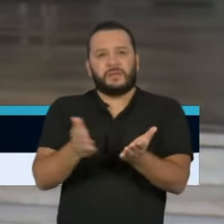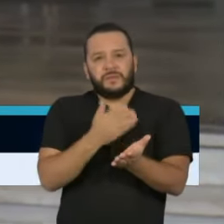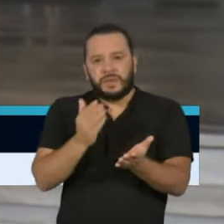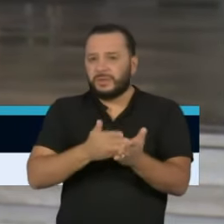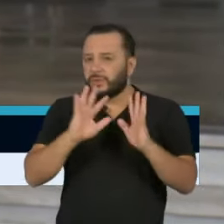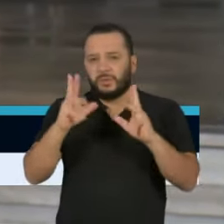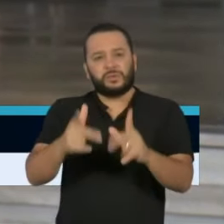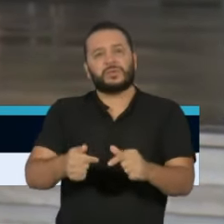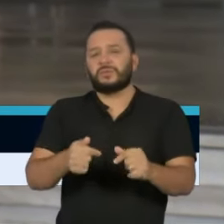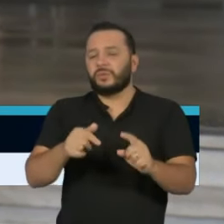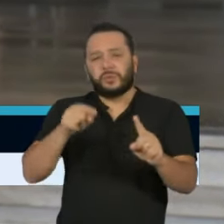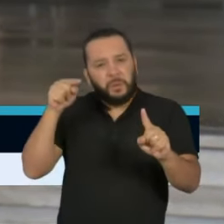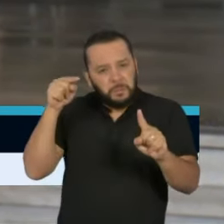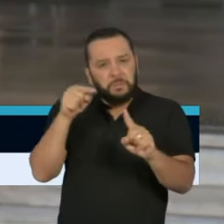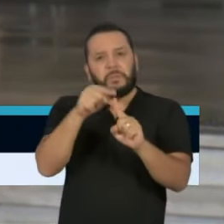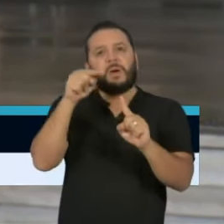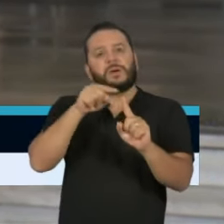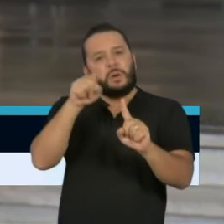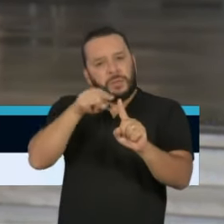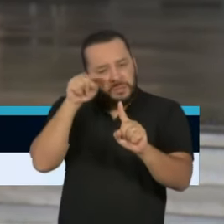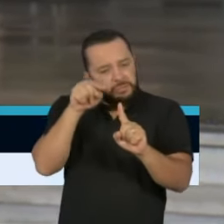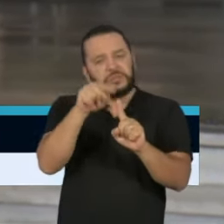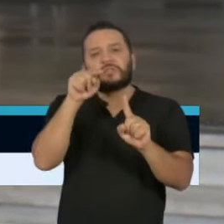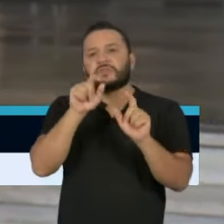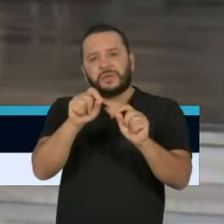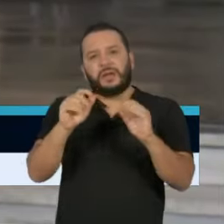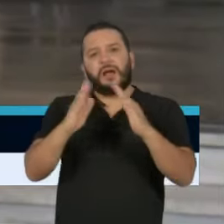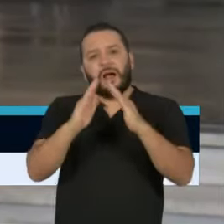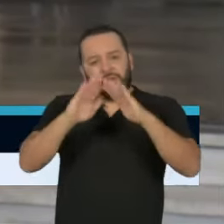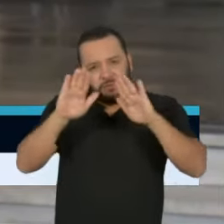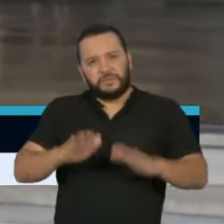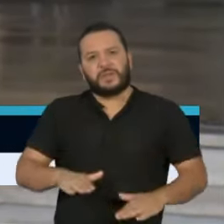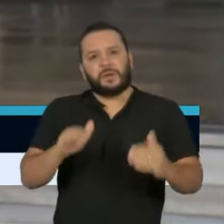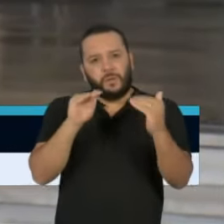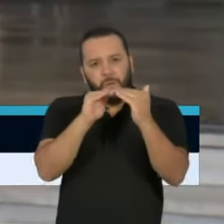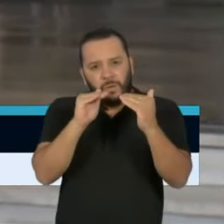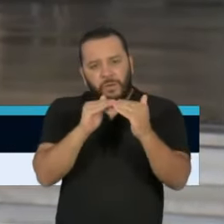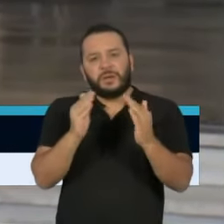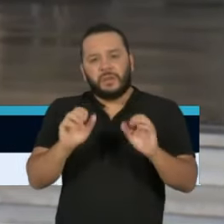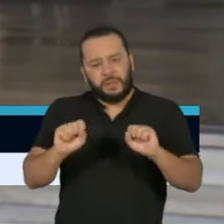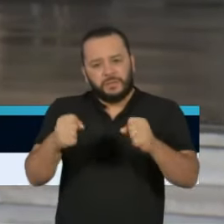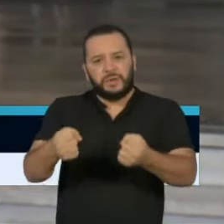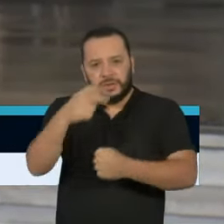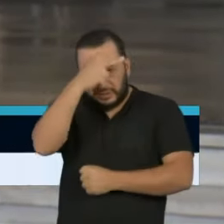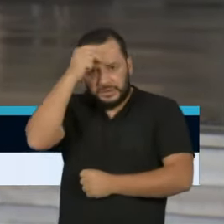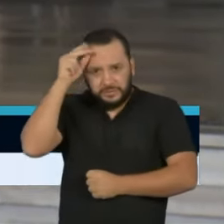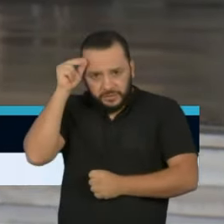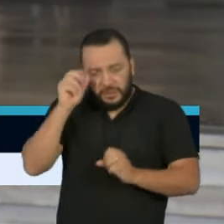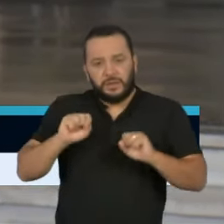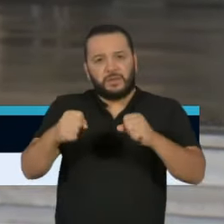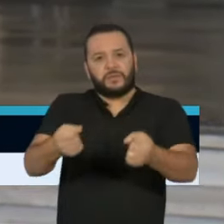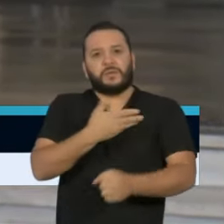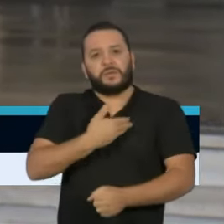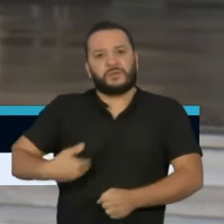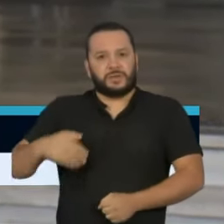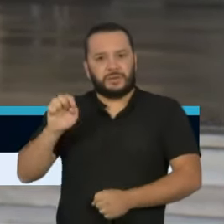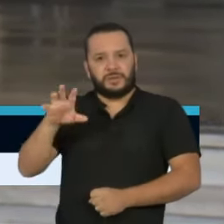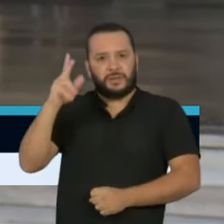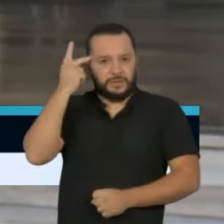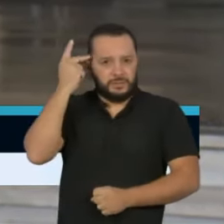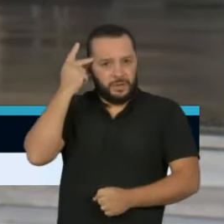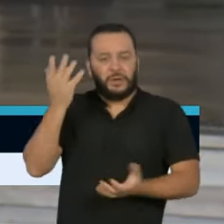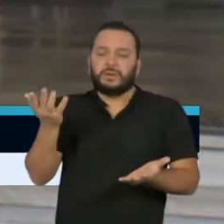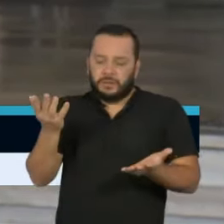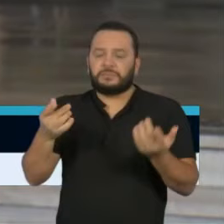opiniões exatamente nessa linha de que defendem o governo do Estado e que defende a Prefeitura, reforçando a importância da população